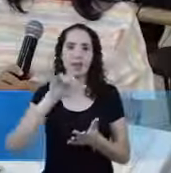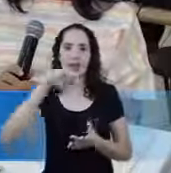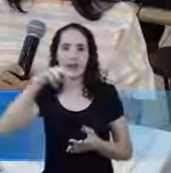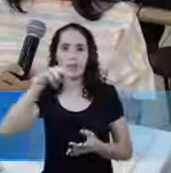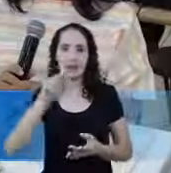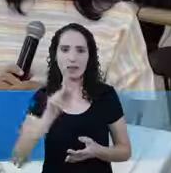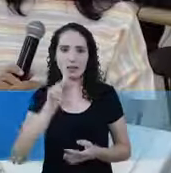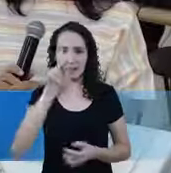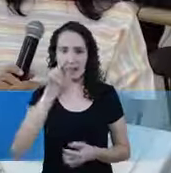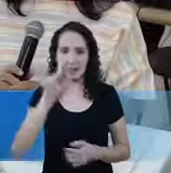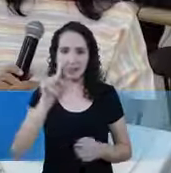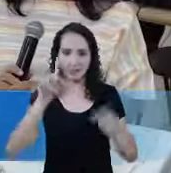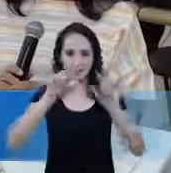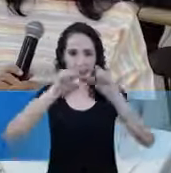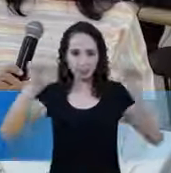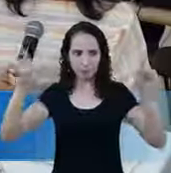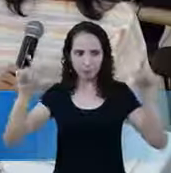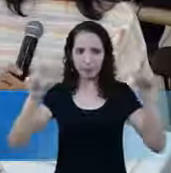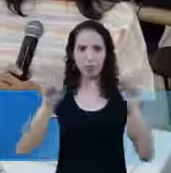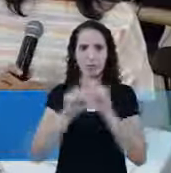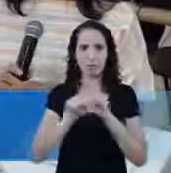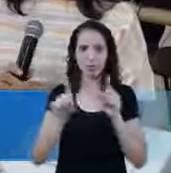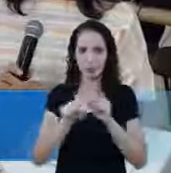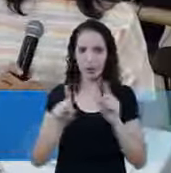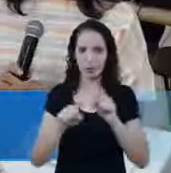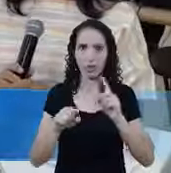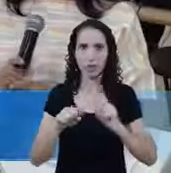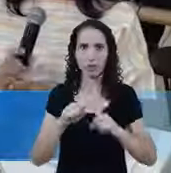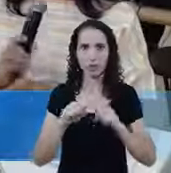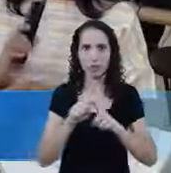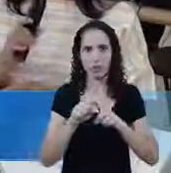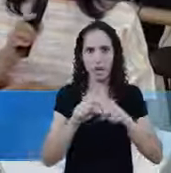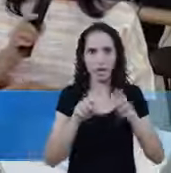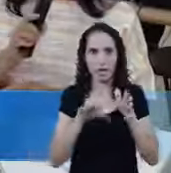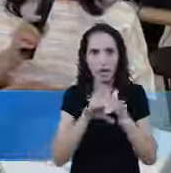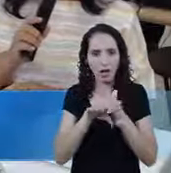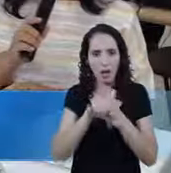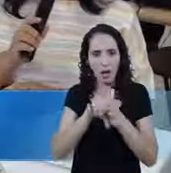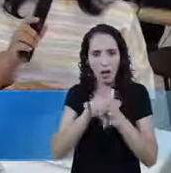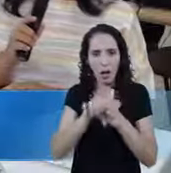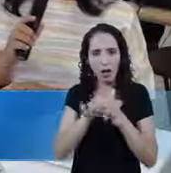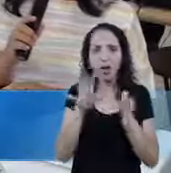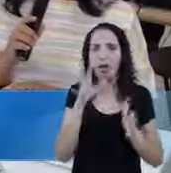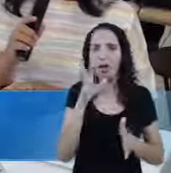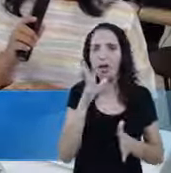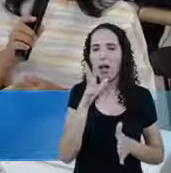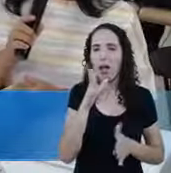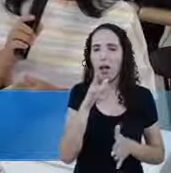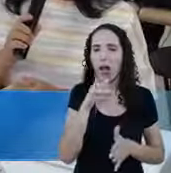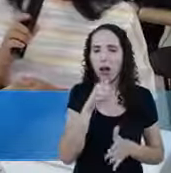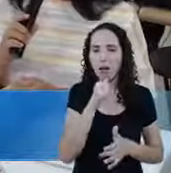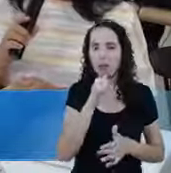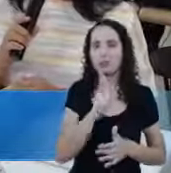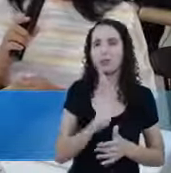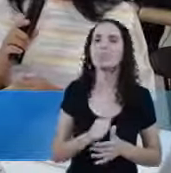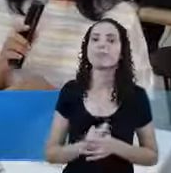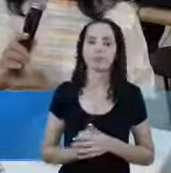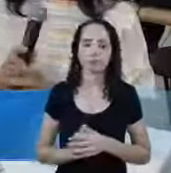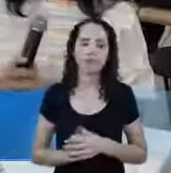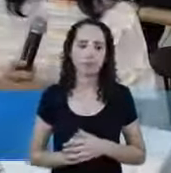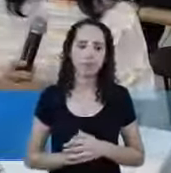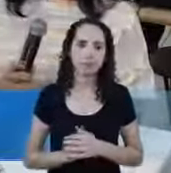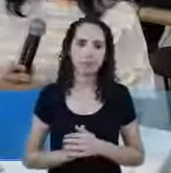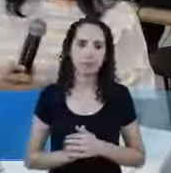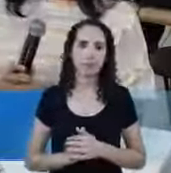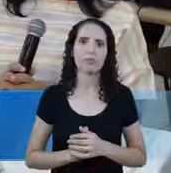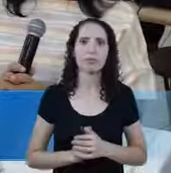fez um teste aqui agora Parece que o Google Chrome está enfrentando uma certa dificuldade É, está mais lento, né Está mais lento Nós tentamos no Google, foi mais rápido Isso,